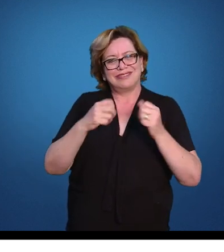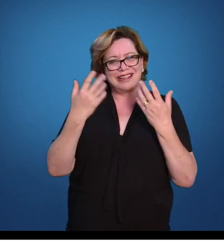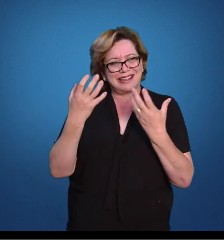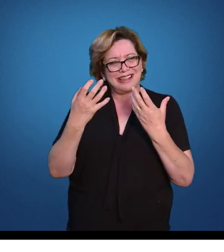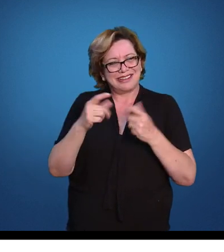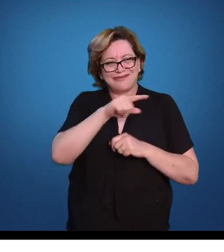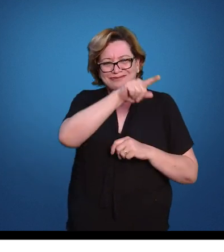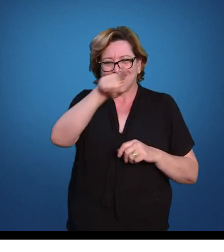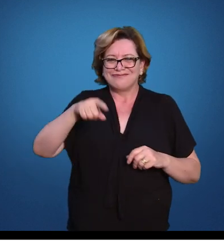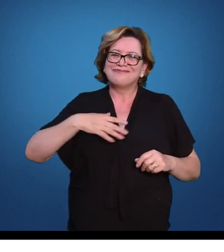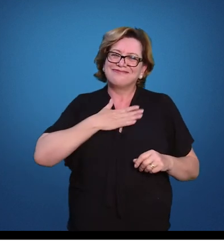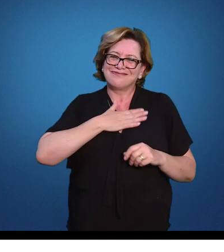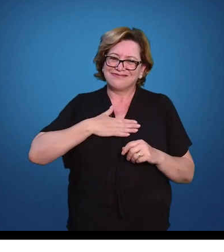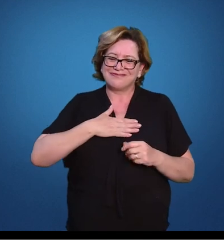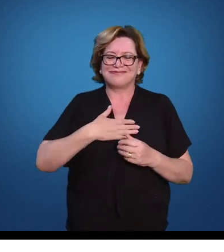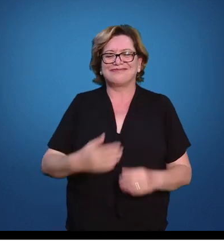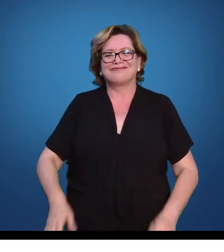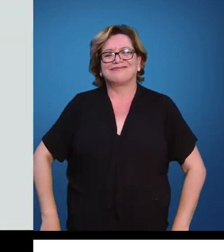que é a linguística.